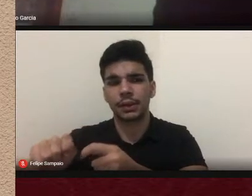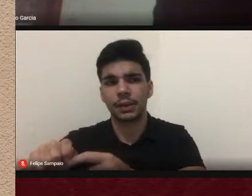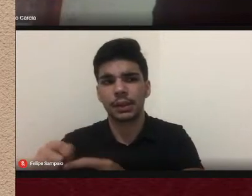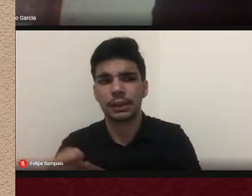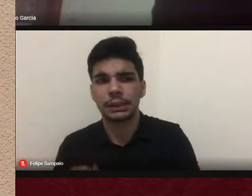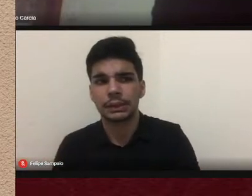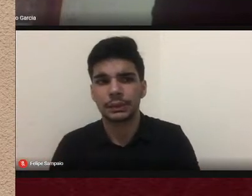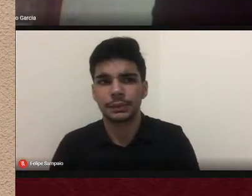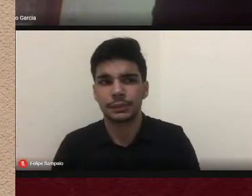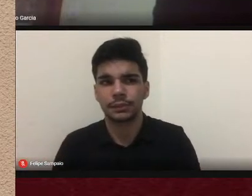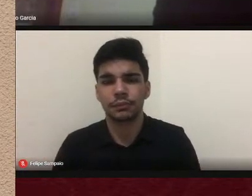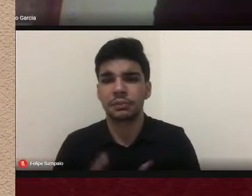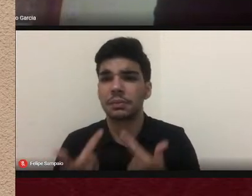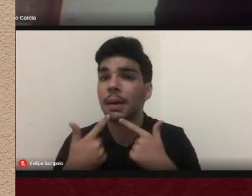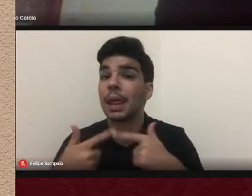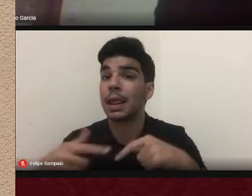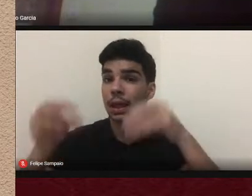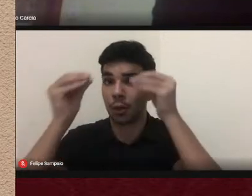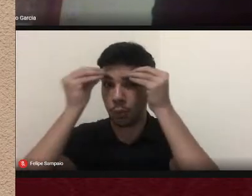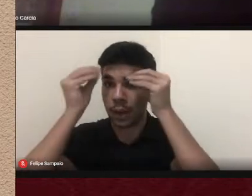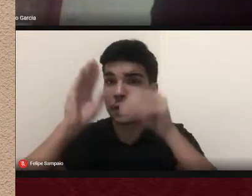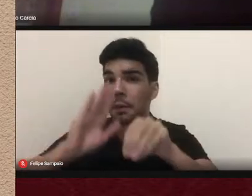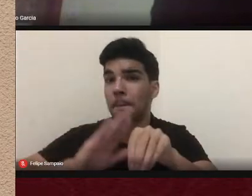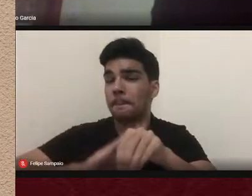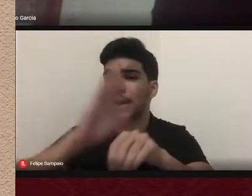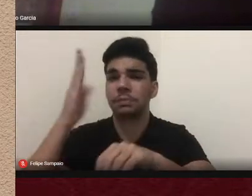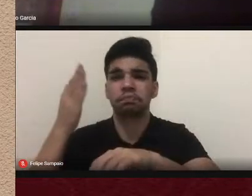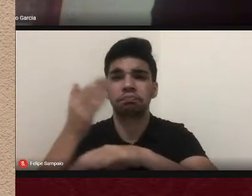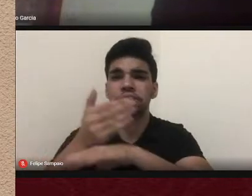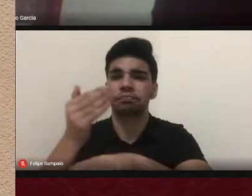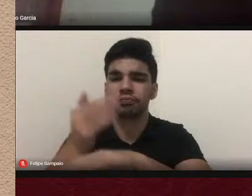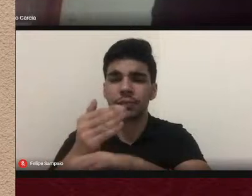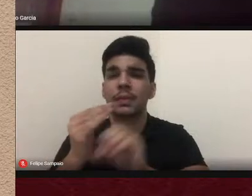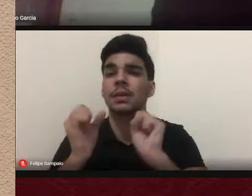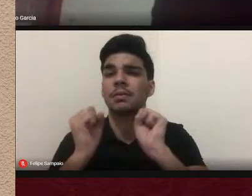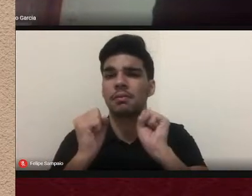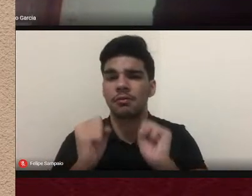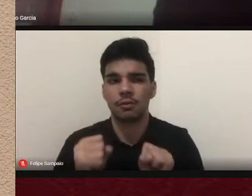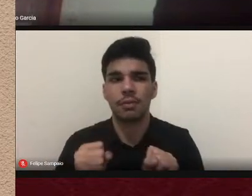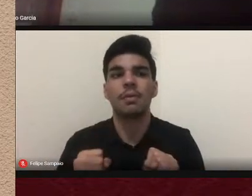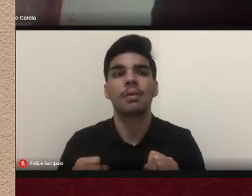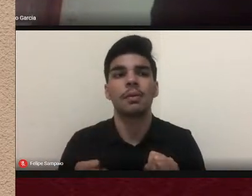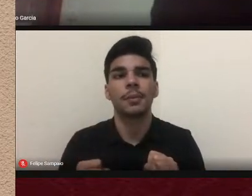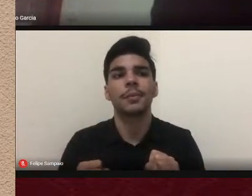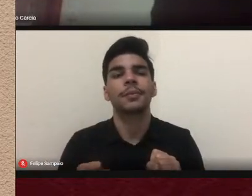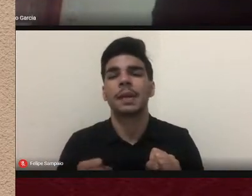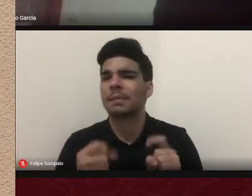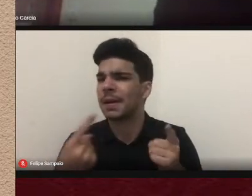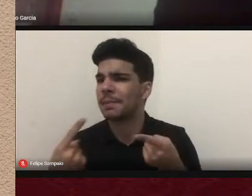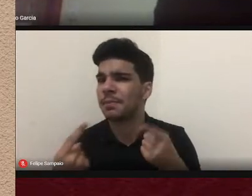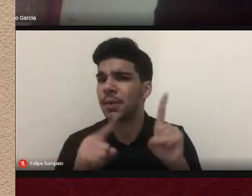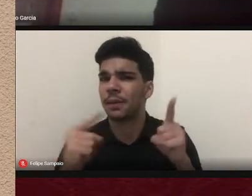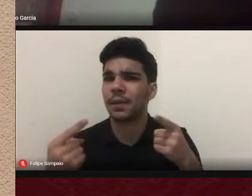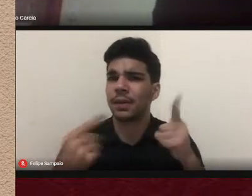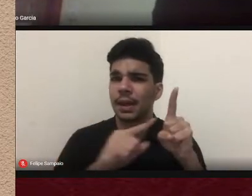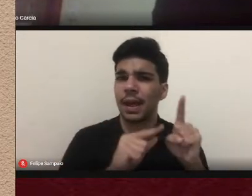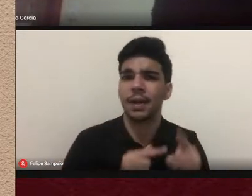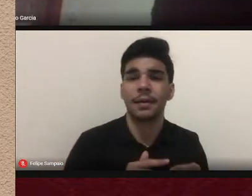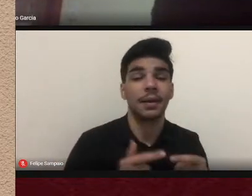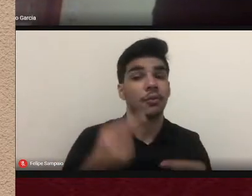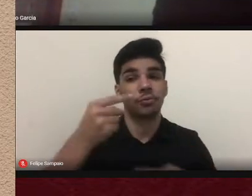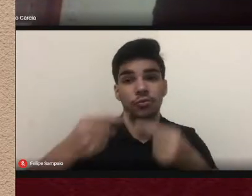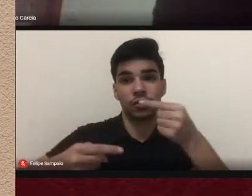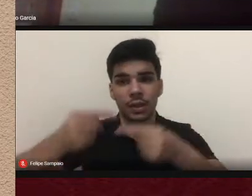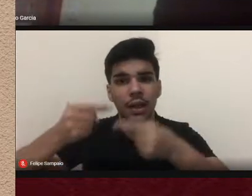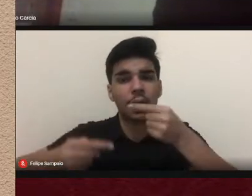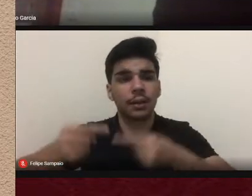acessível penso eu propositalmente assim para provocar esse diálogo mesmo para provocar